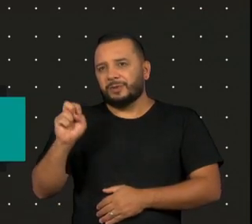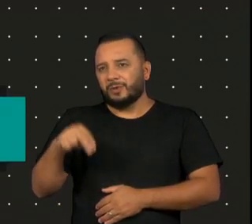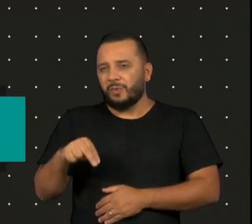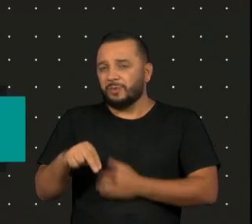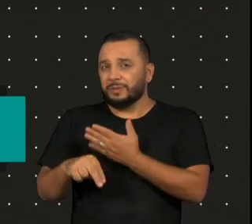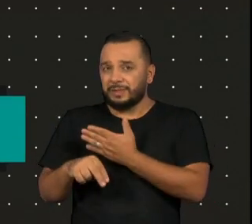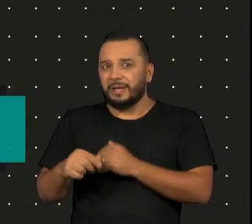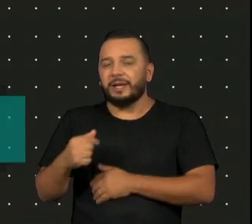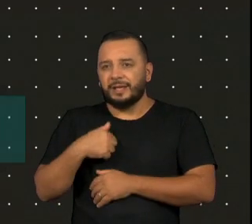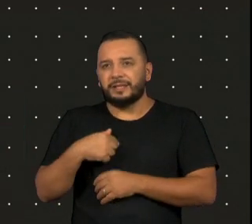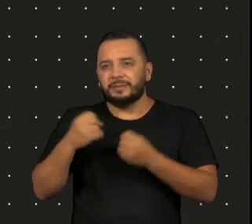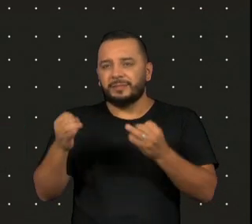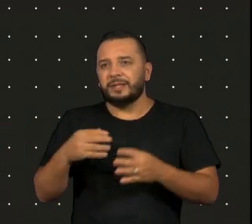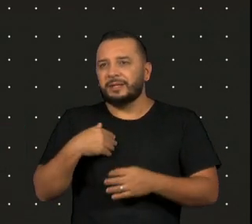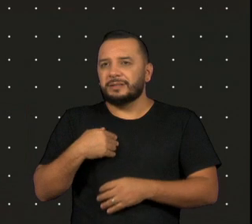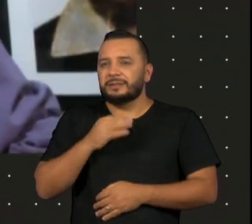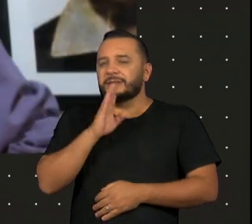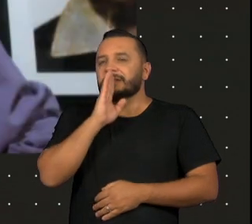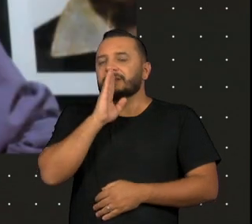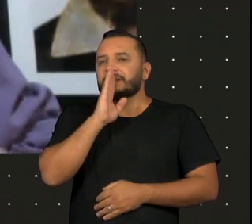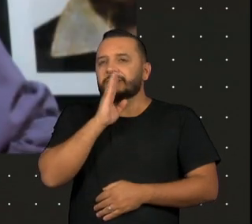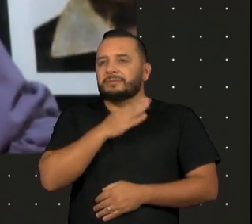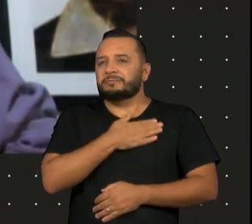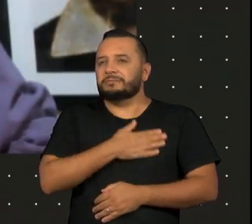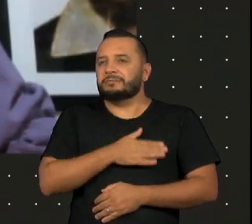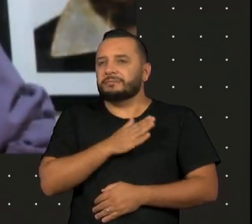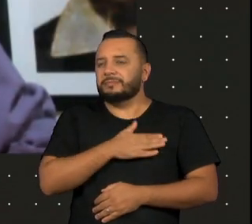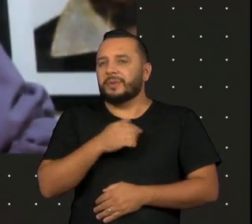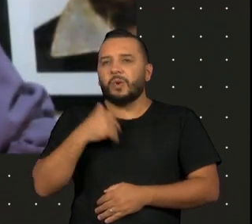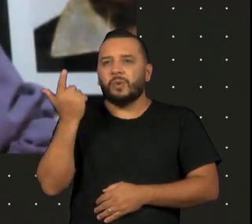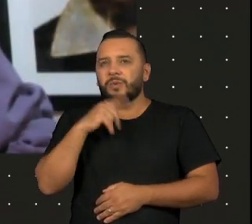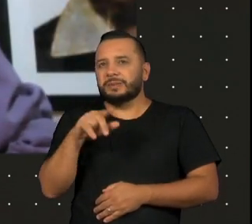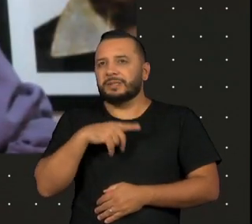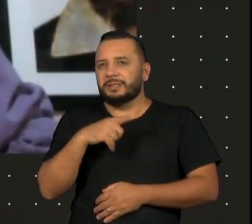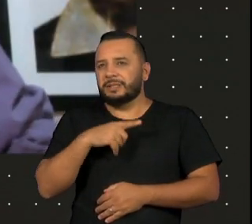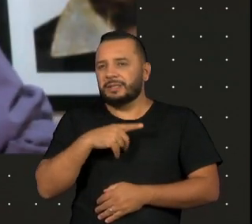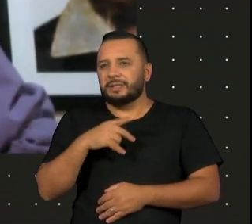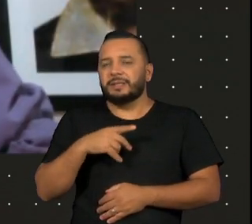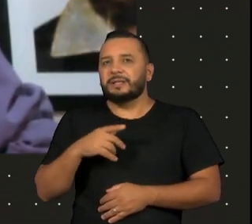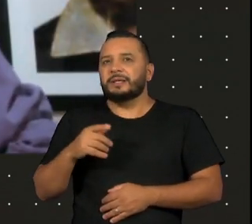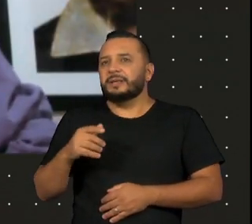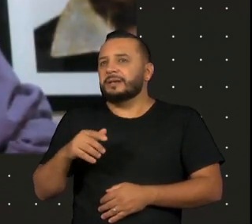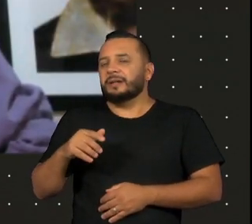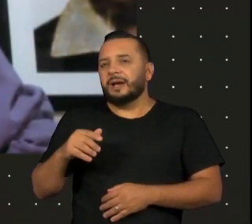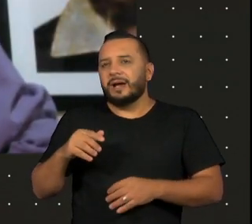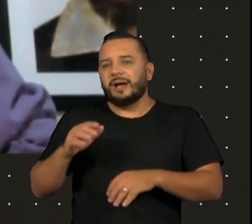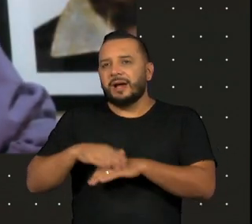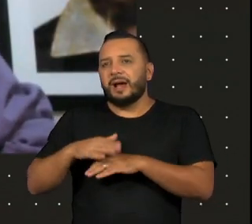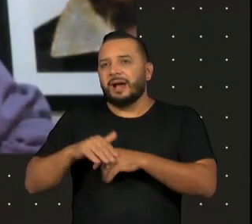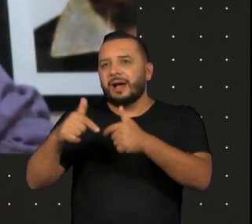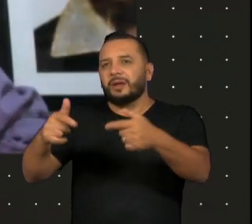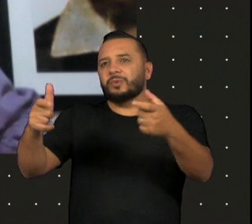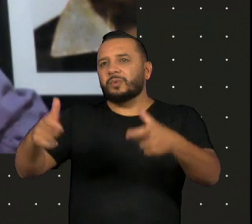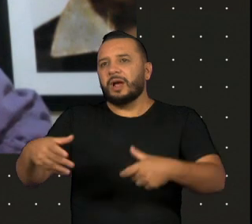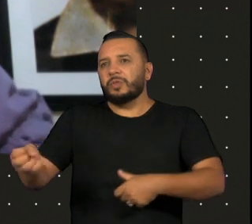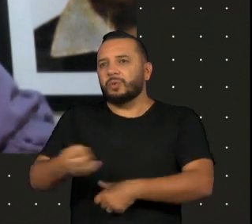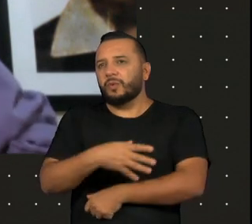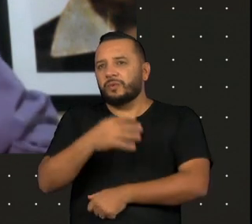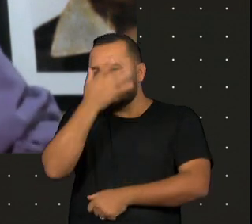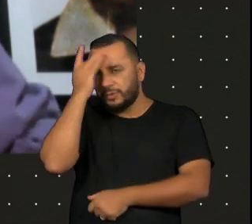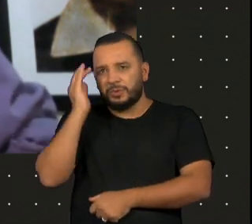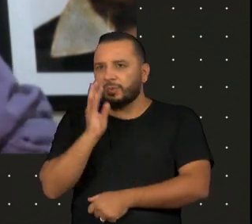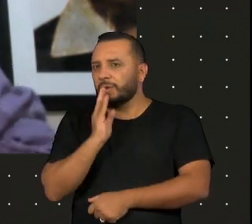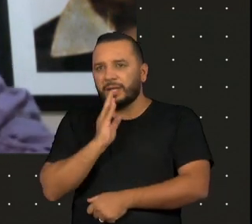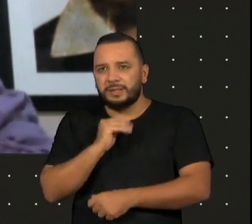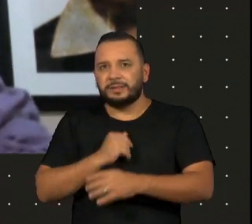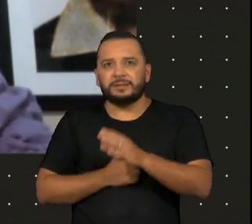silêncio, para que eu possa passar onde ninguém jamais passou. Silêncio, eu te